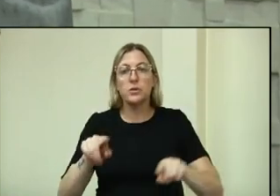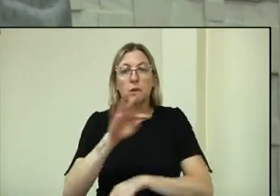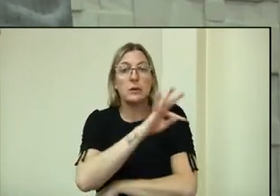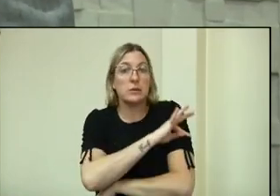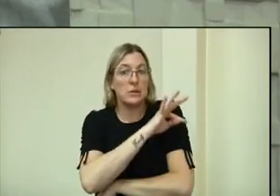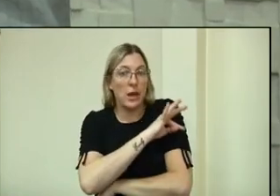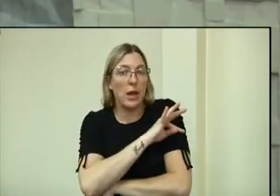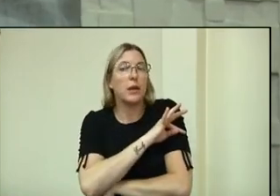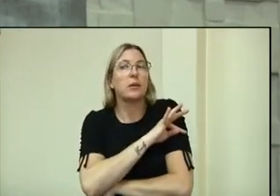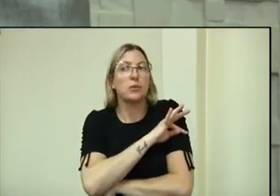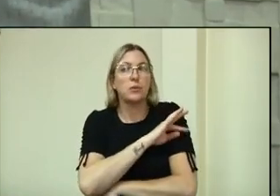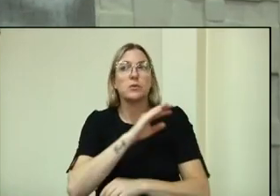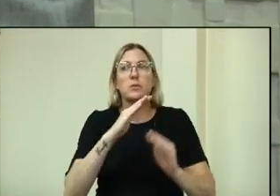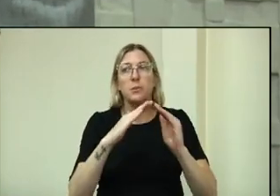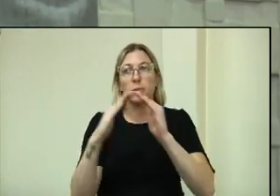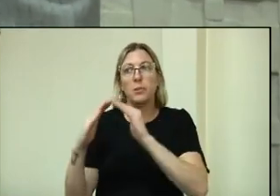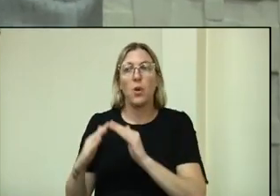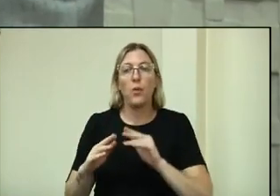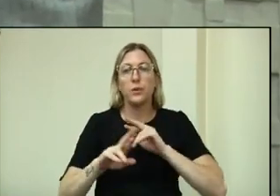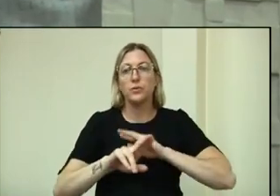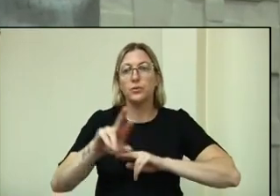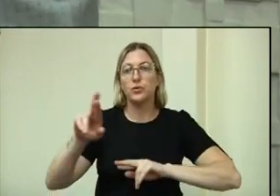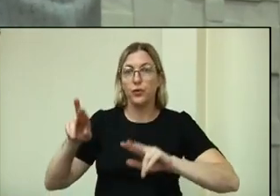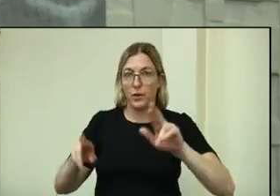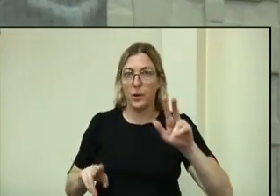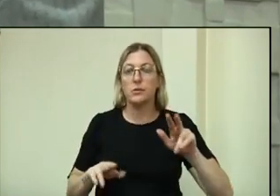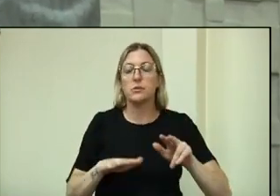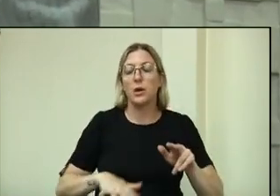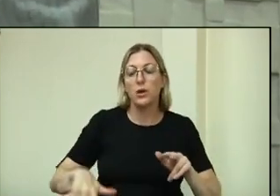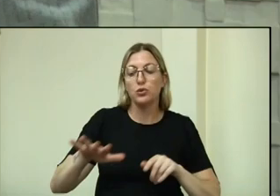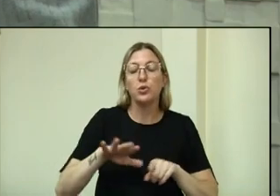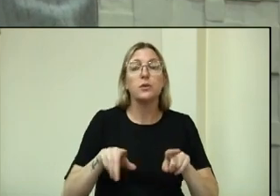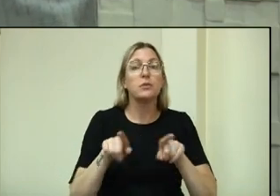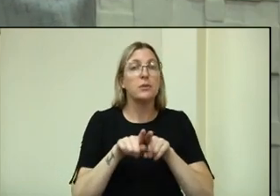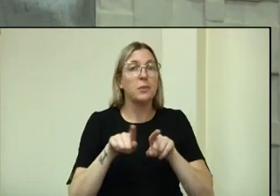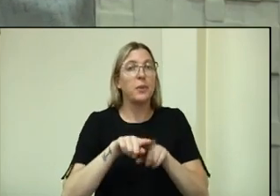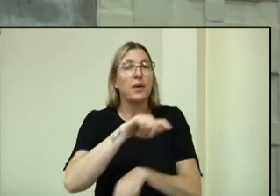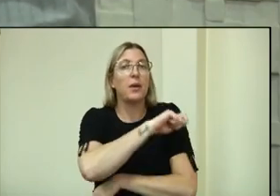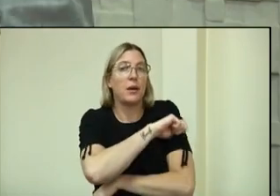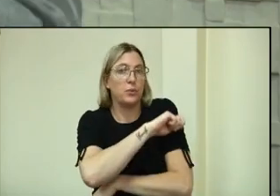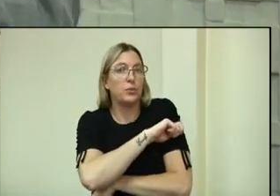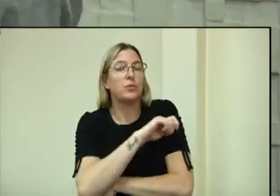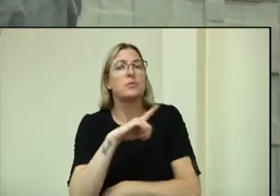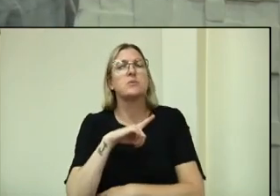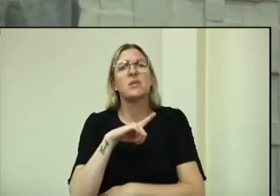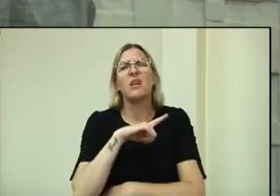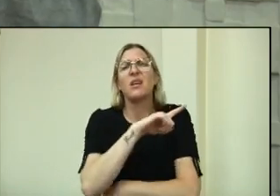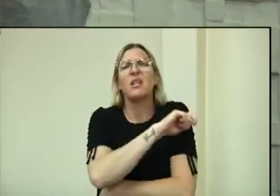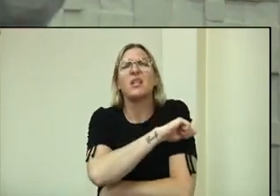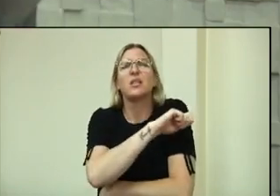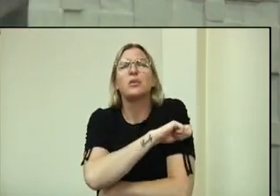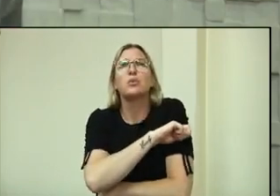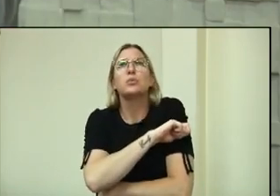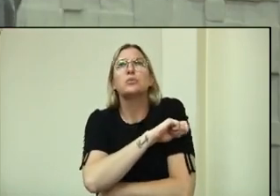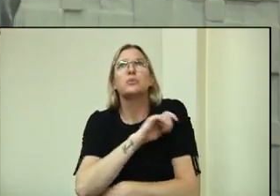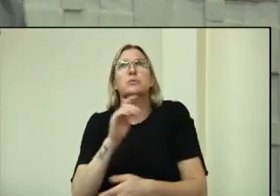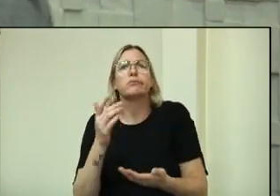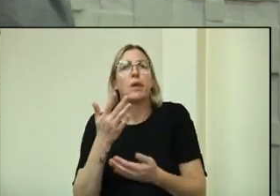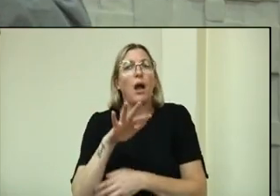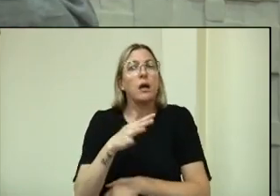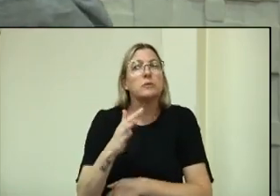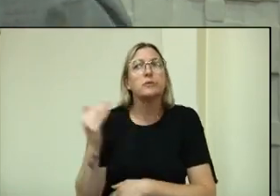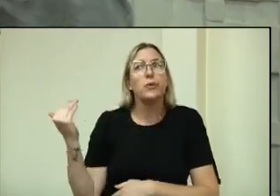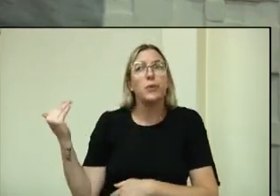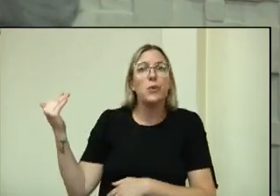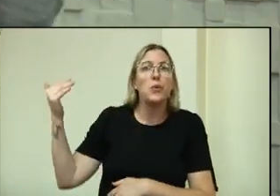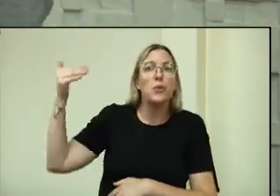Uruguai, mas também dos nossos estudantes. Nós temos estudantes que diariamente fazem uma hora e meia de viagem para